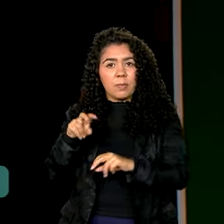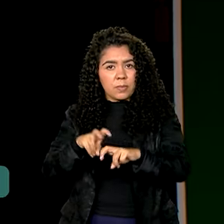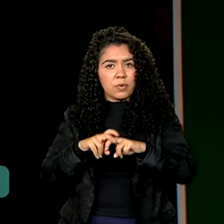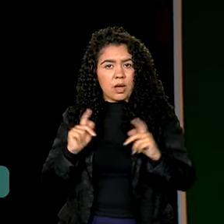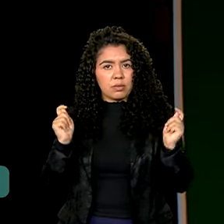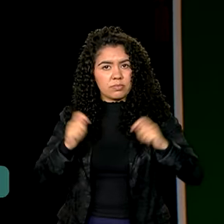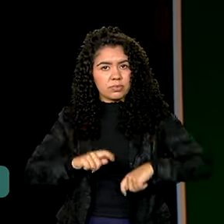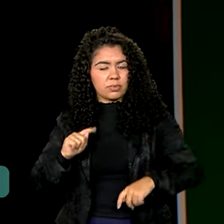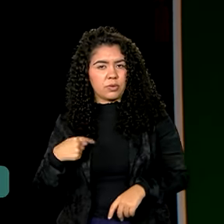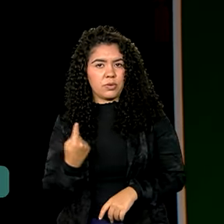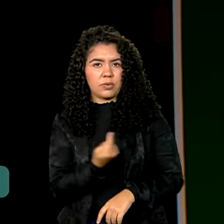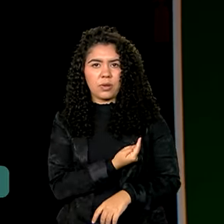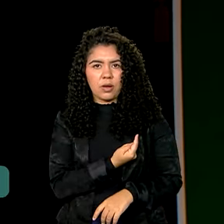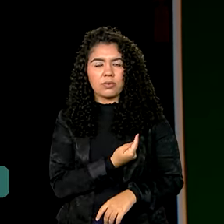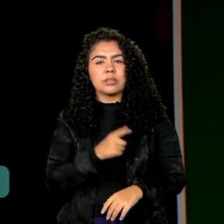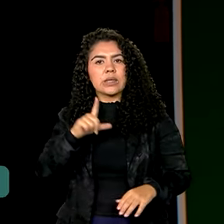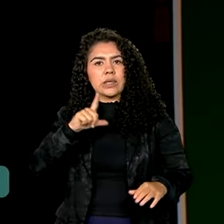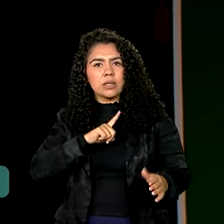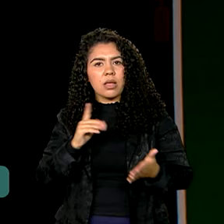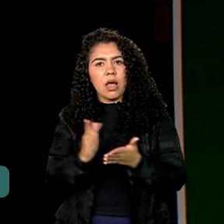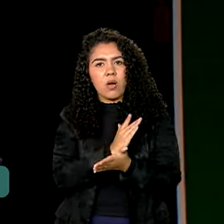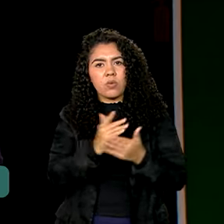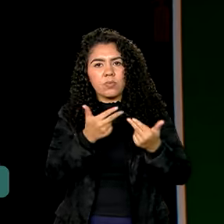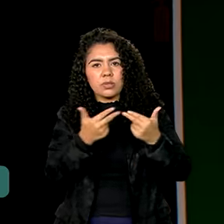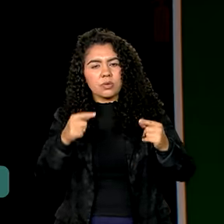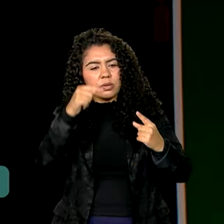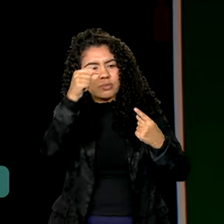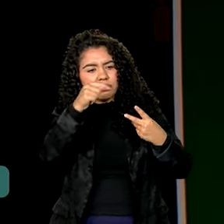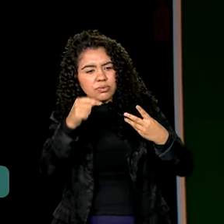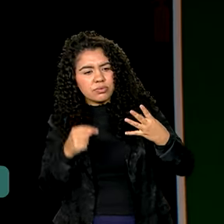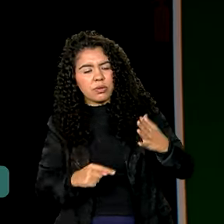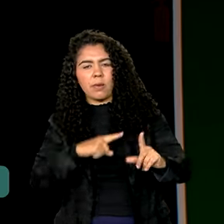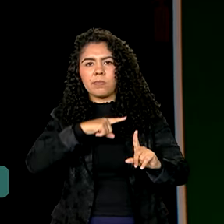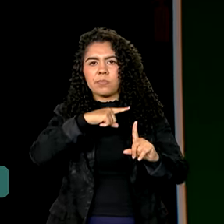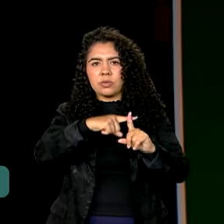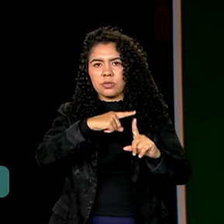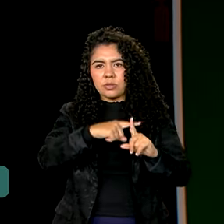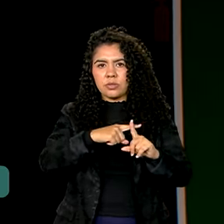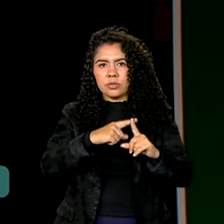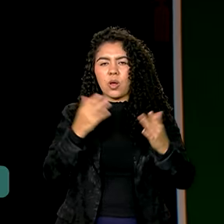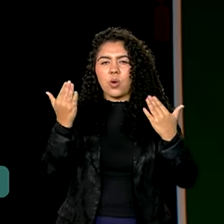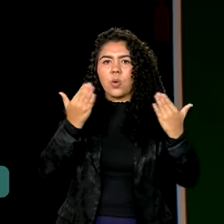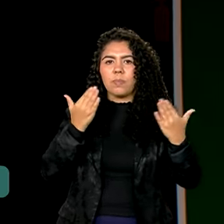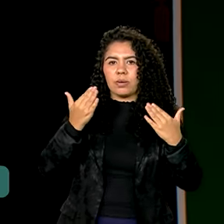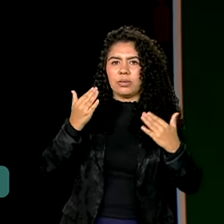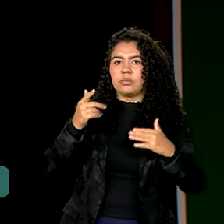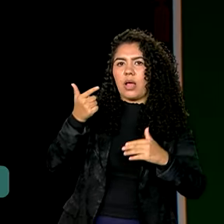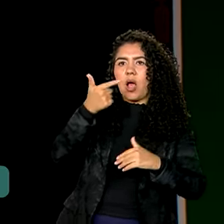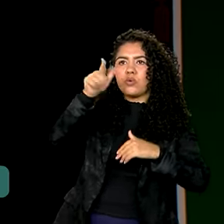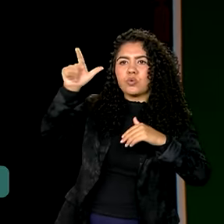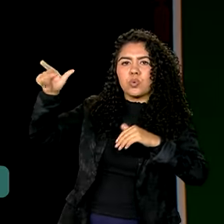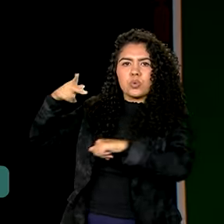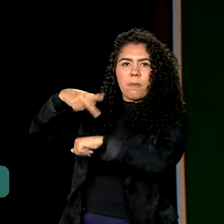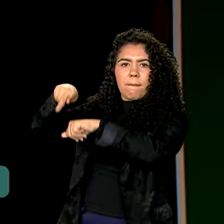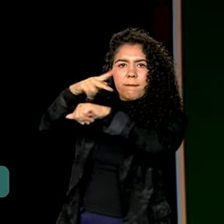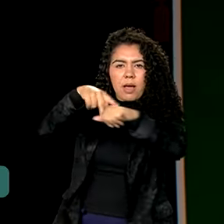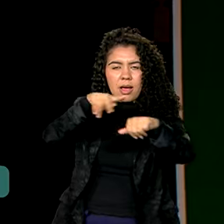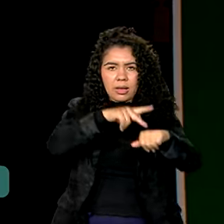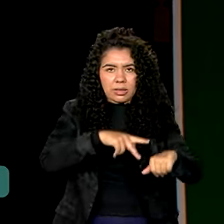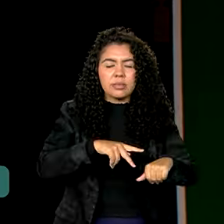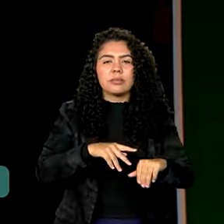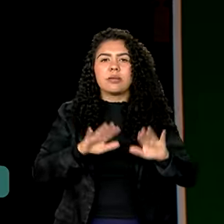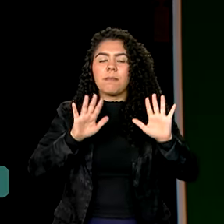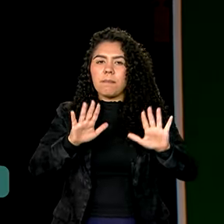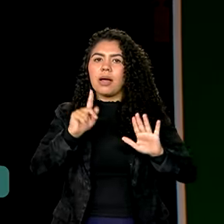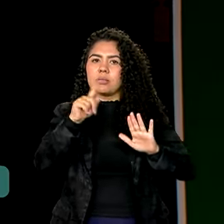competitivo, das nossas vantagens comparativas em relação aos nossos parceiros, não apenas para o nosso desenvolvimento, mas